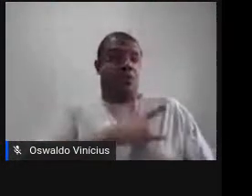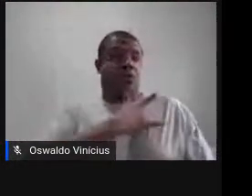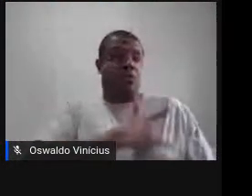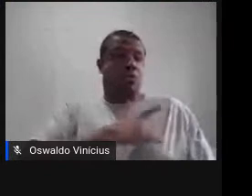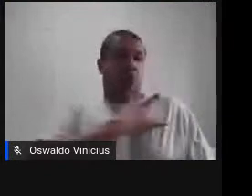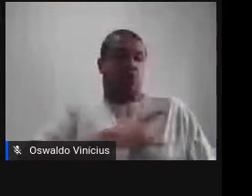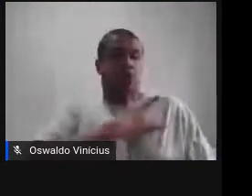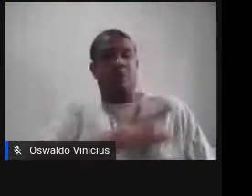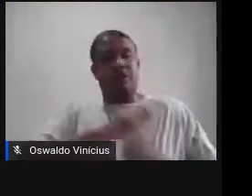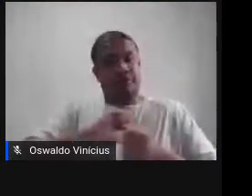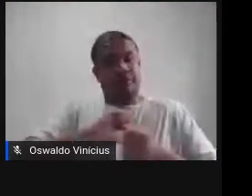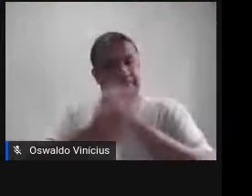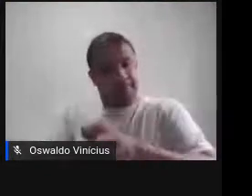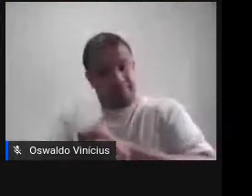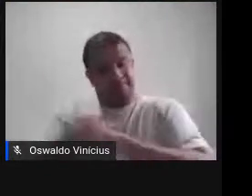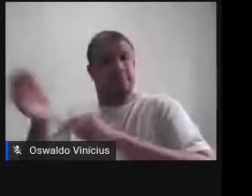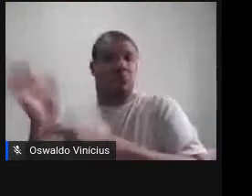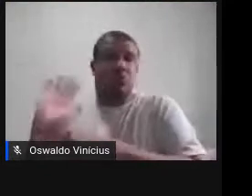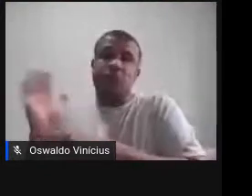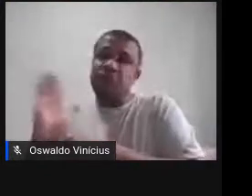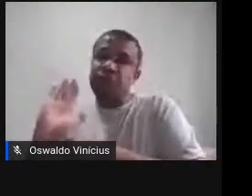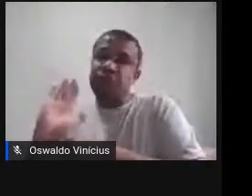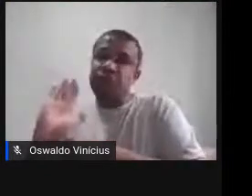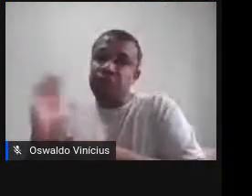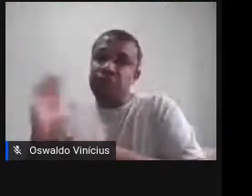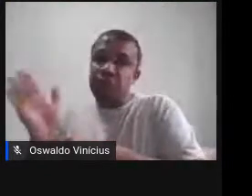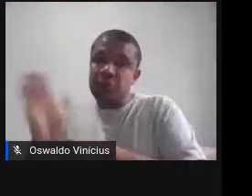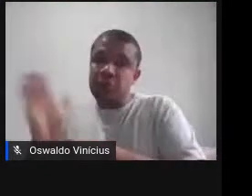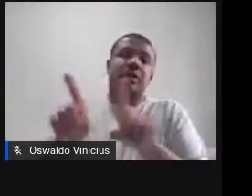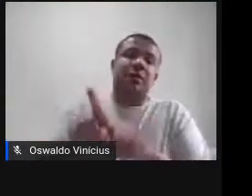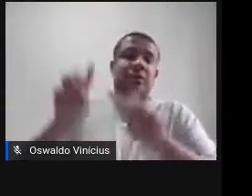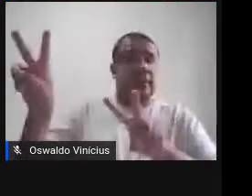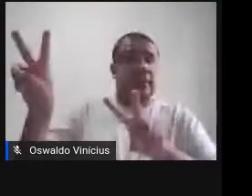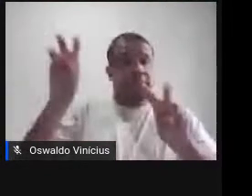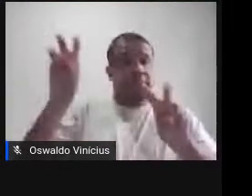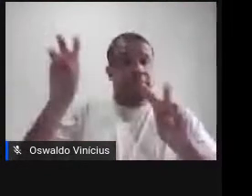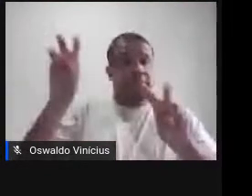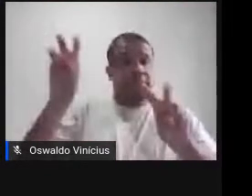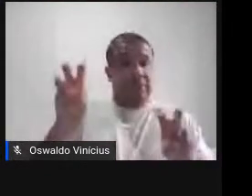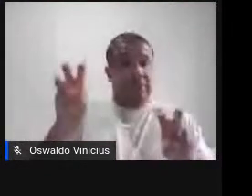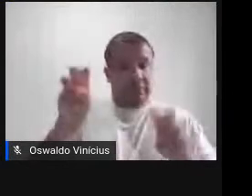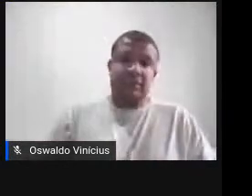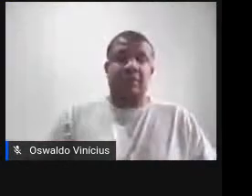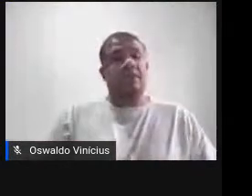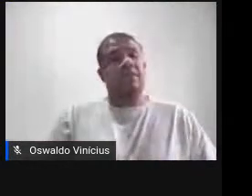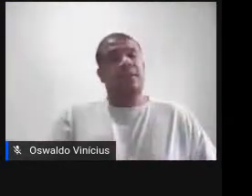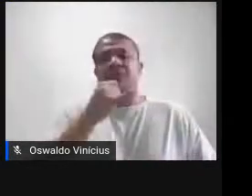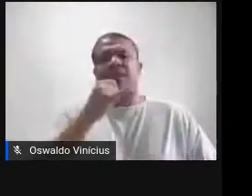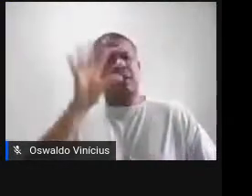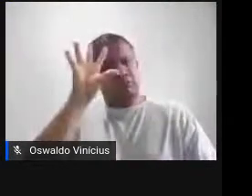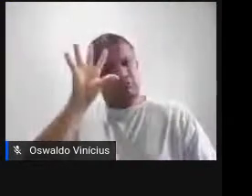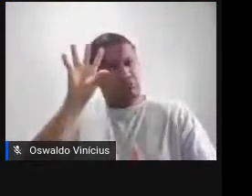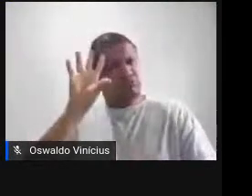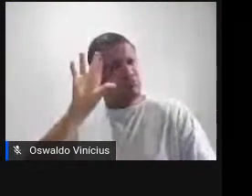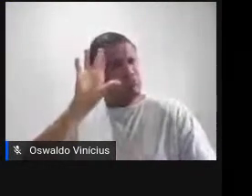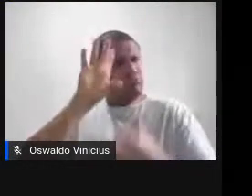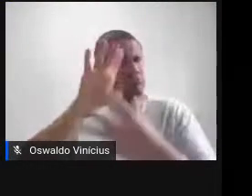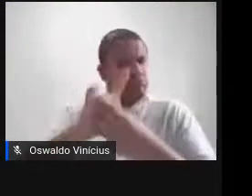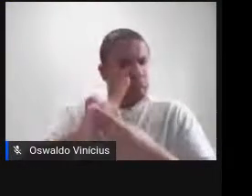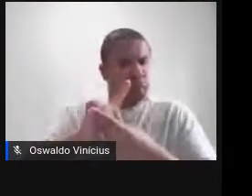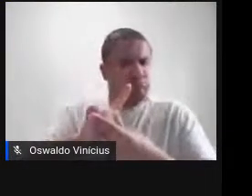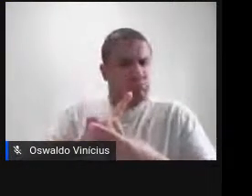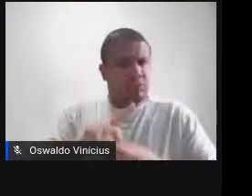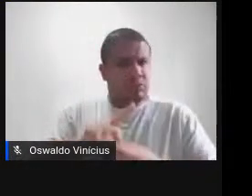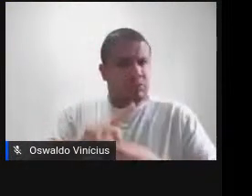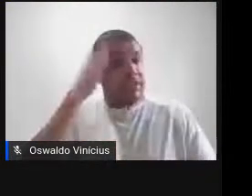o filme, independentemente, citam, fazem alusão, evocam uma outra mídia,